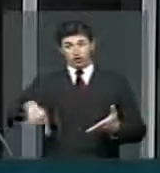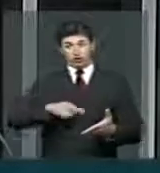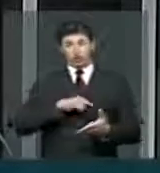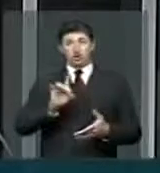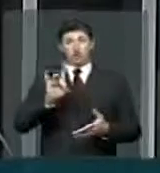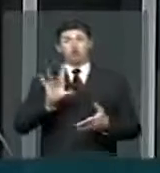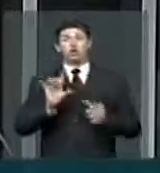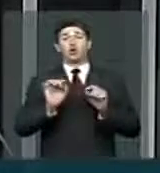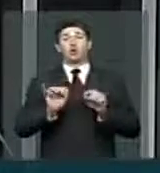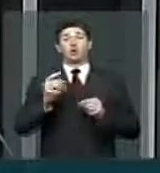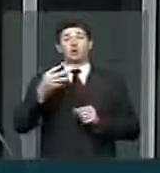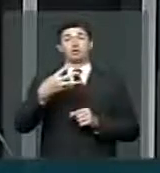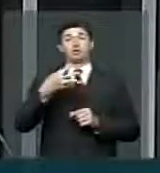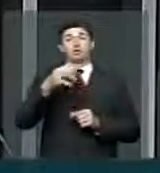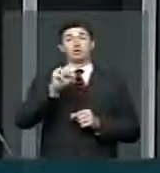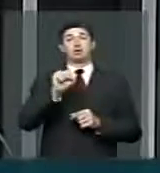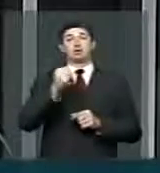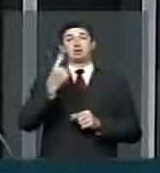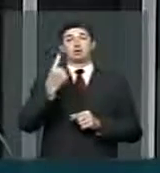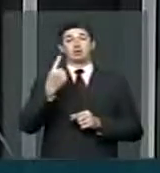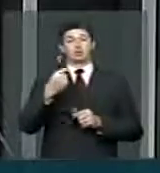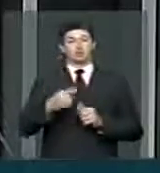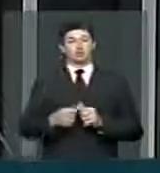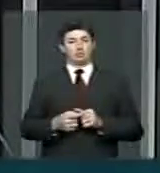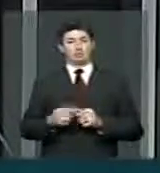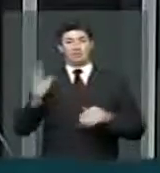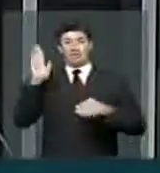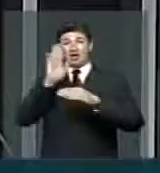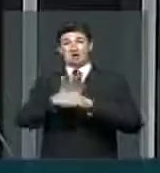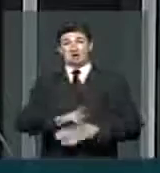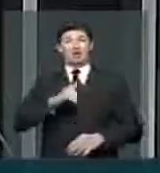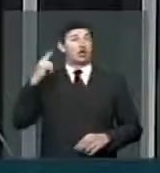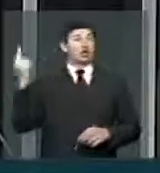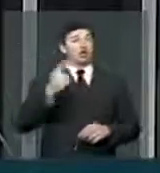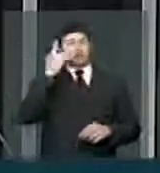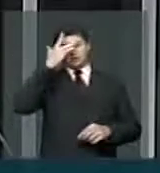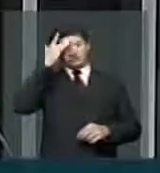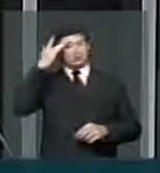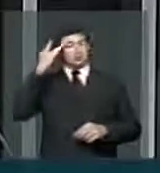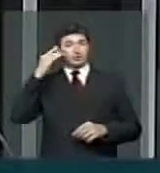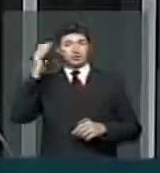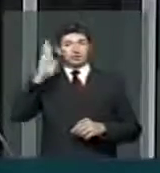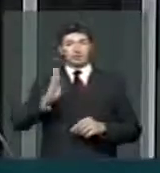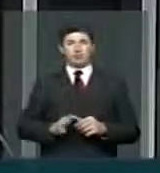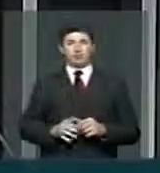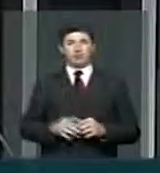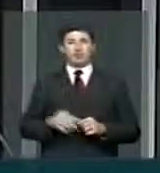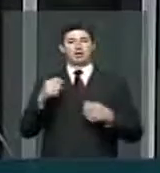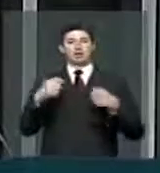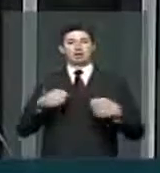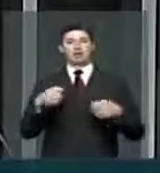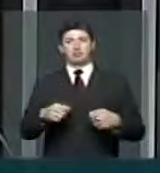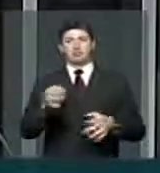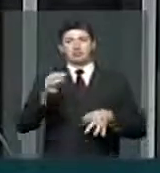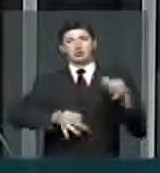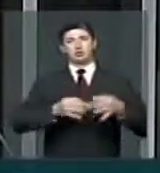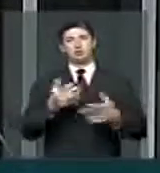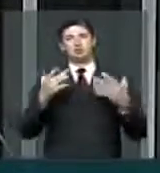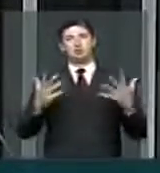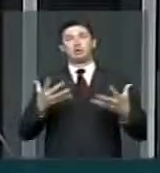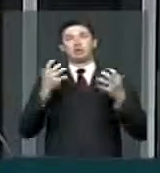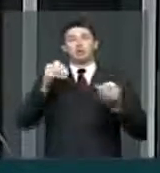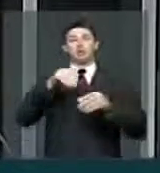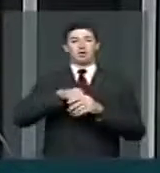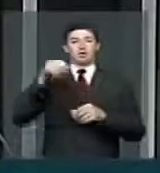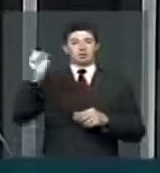481 para atender toda a população carente que precisa de justiça. Portanto, voto